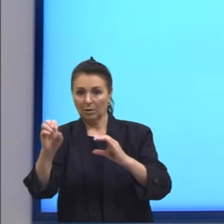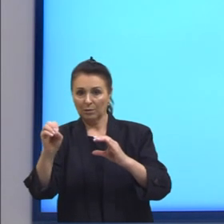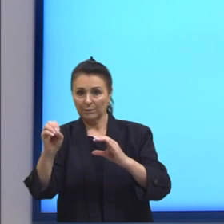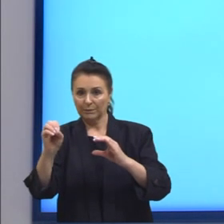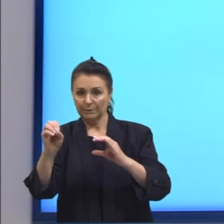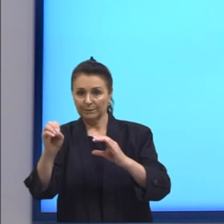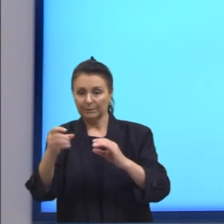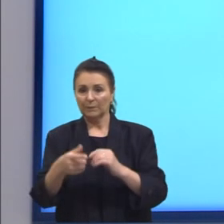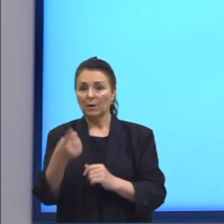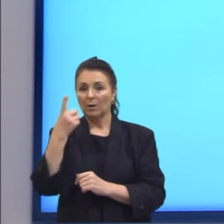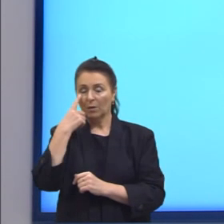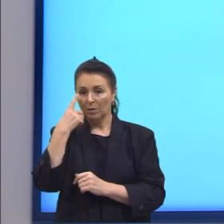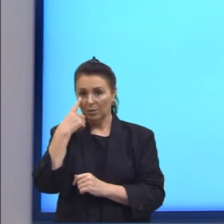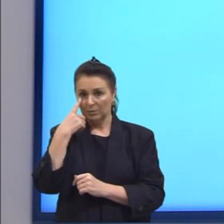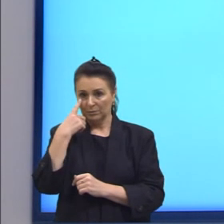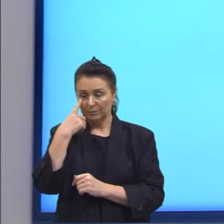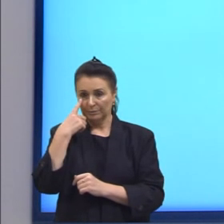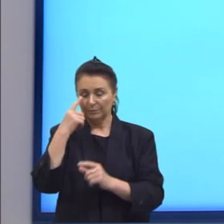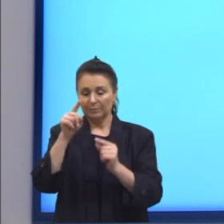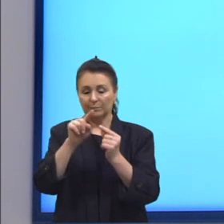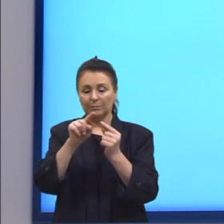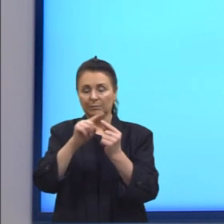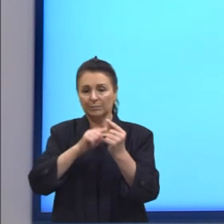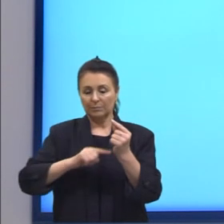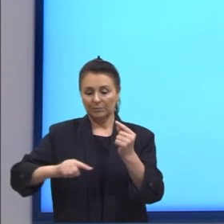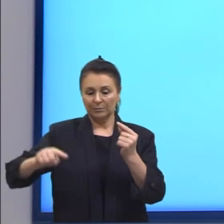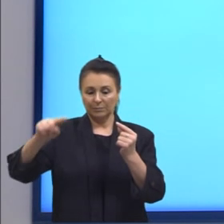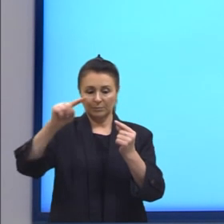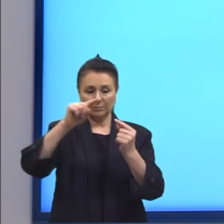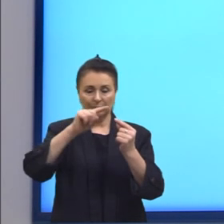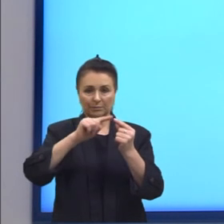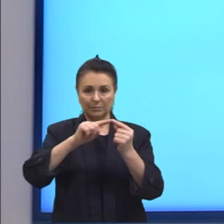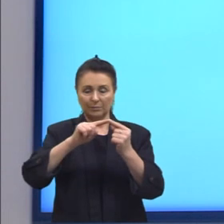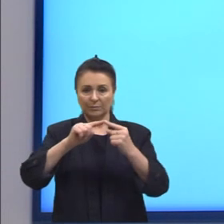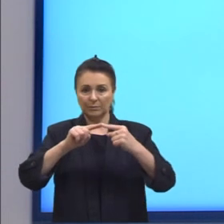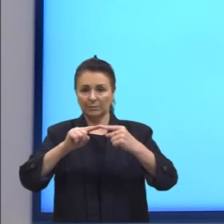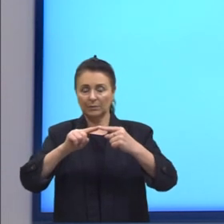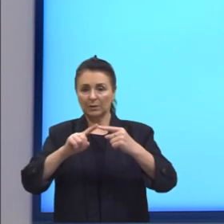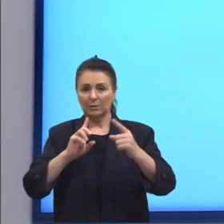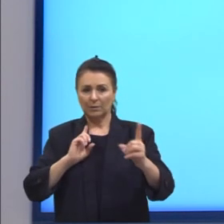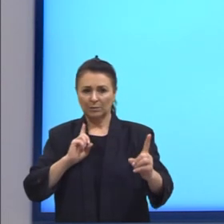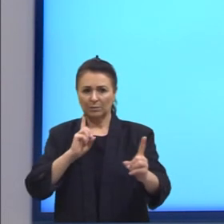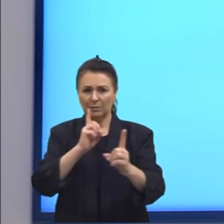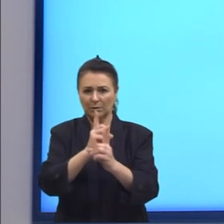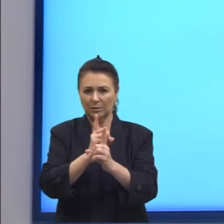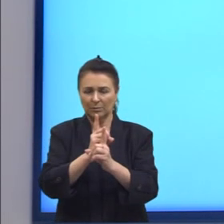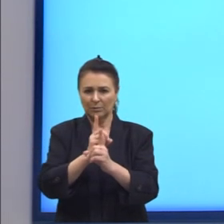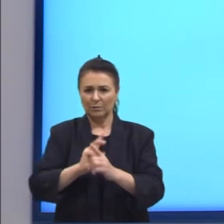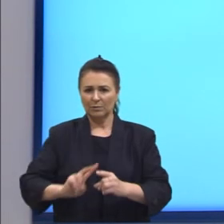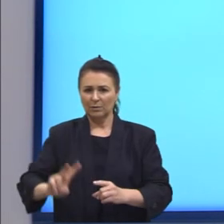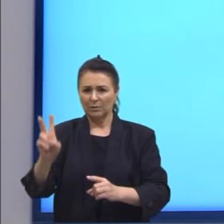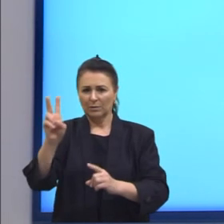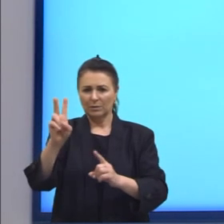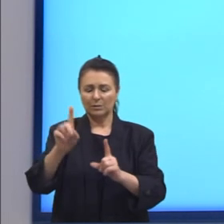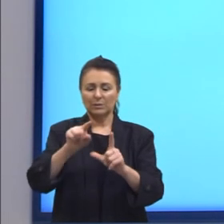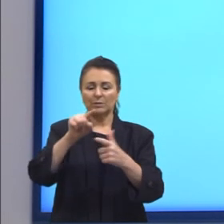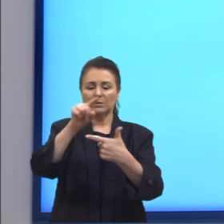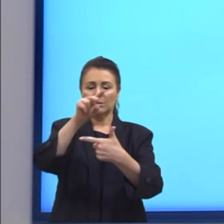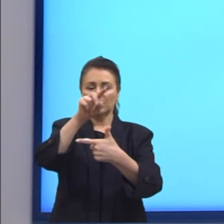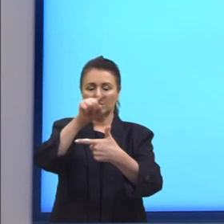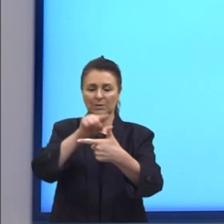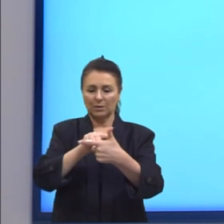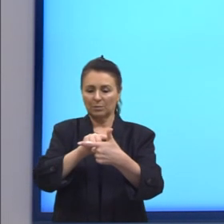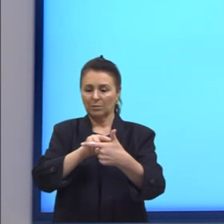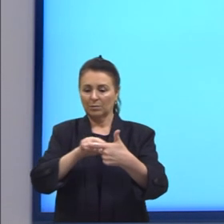Agora, nós utilizamos o círculo, então, para encontrar os valores de seno, cosseno e tangente de